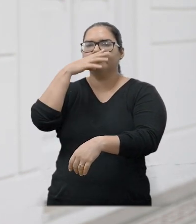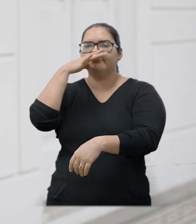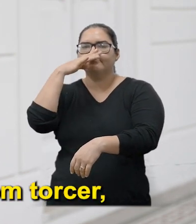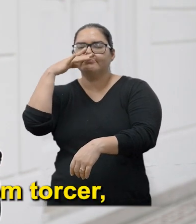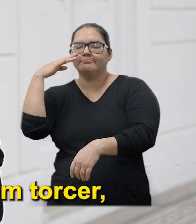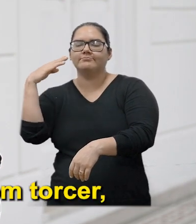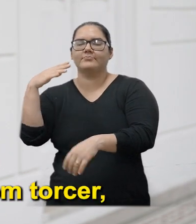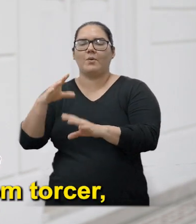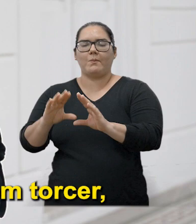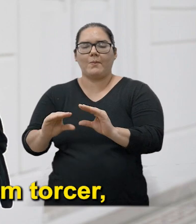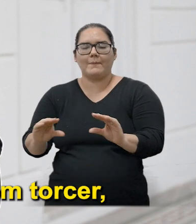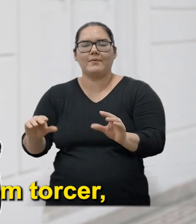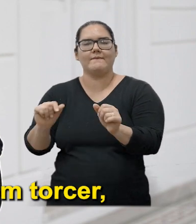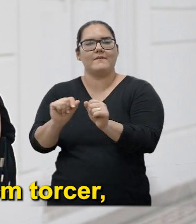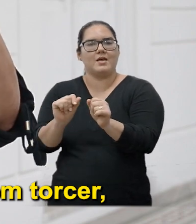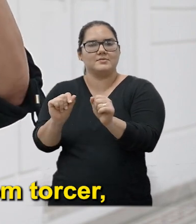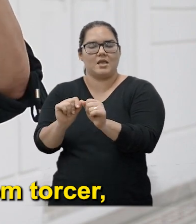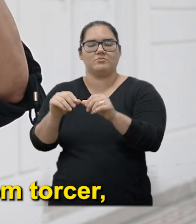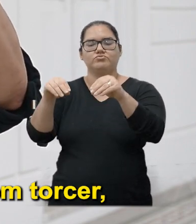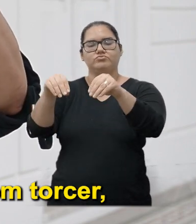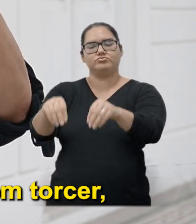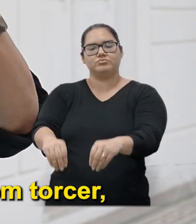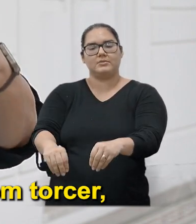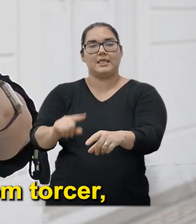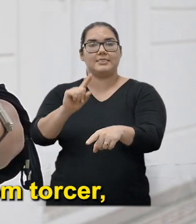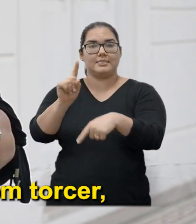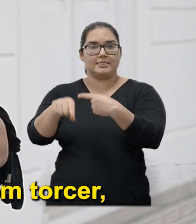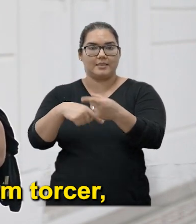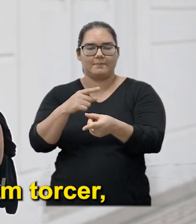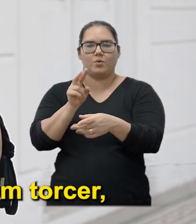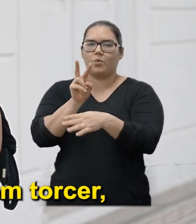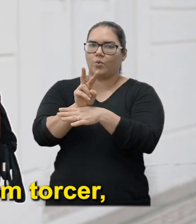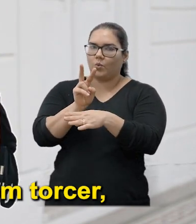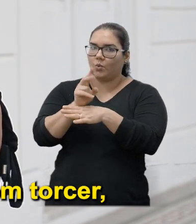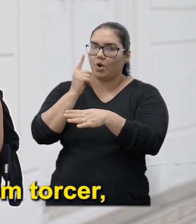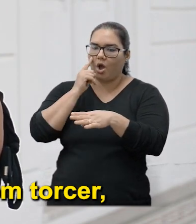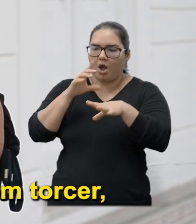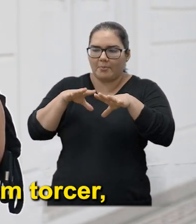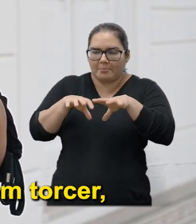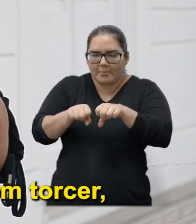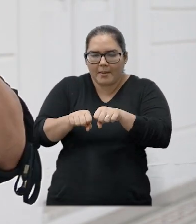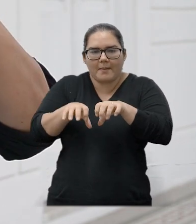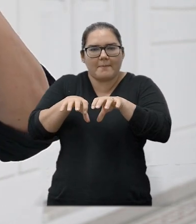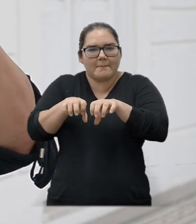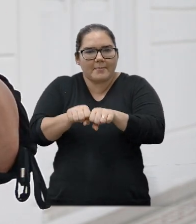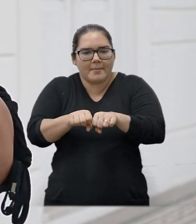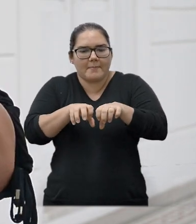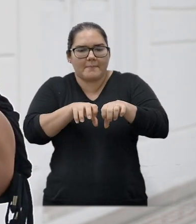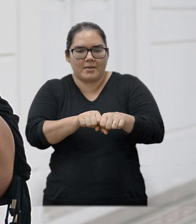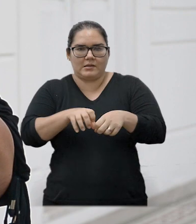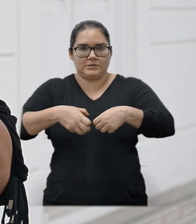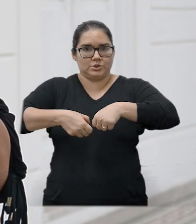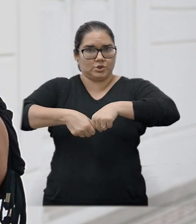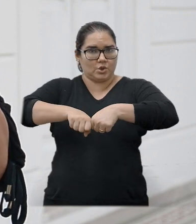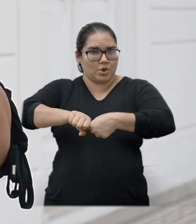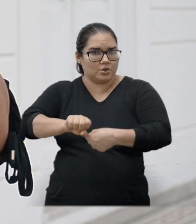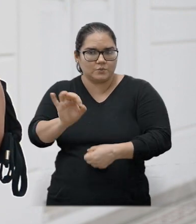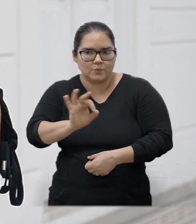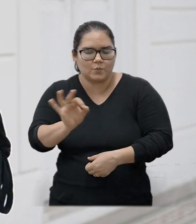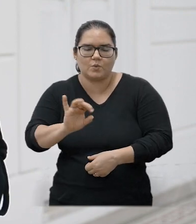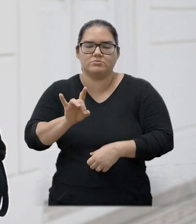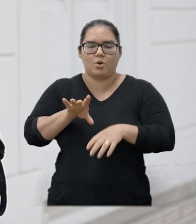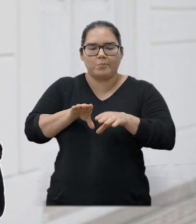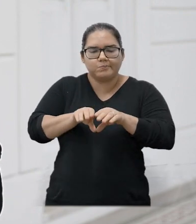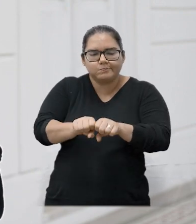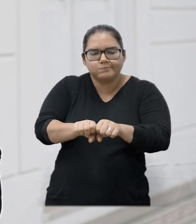E depois Apertá-la Com cuidado Entre as mãos Sem torcer Só para escorrer O